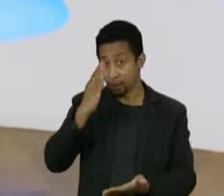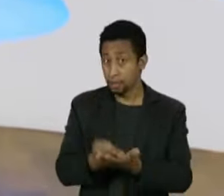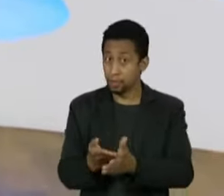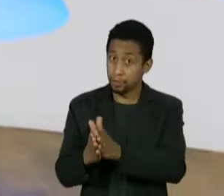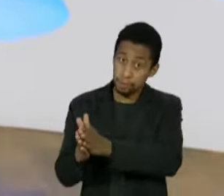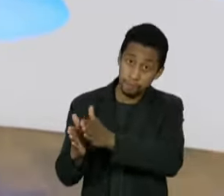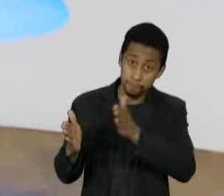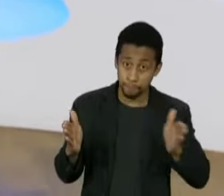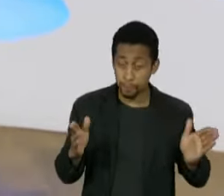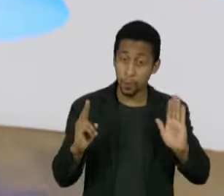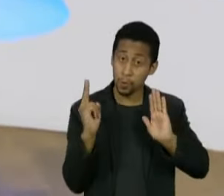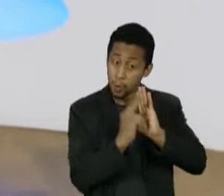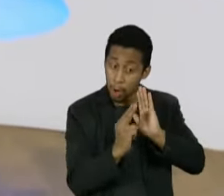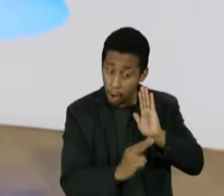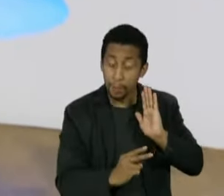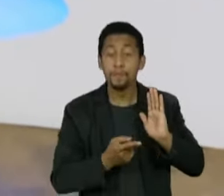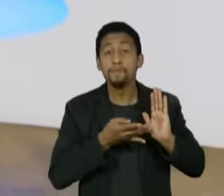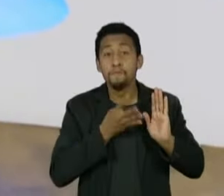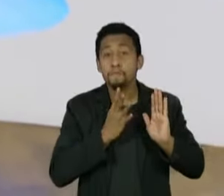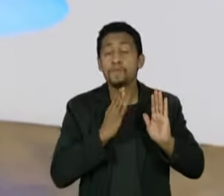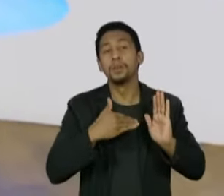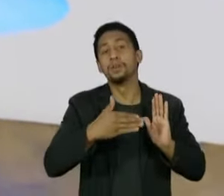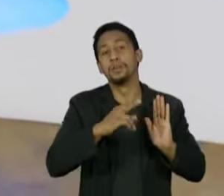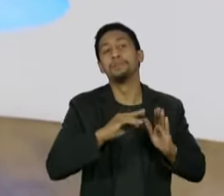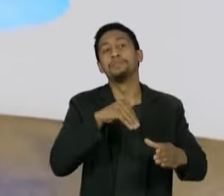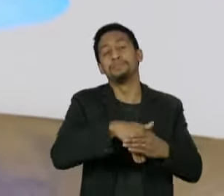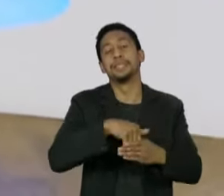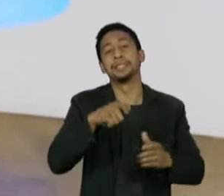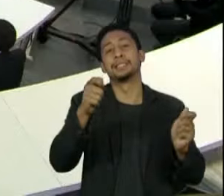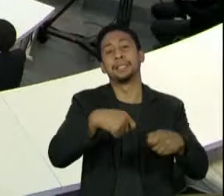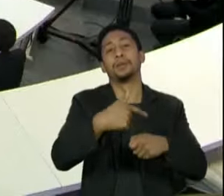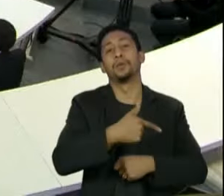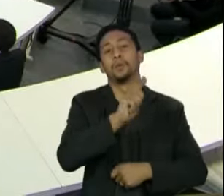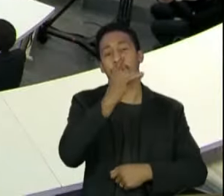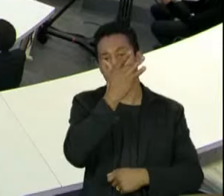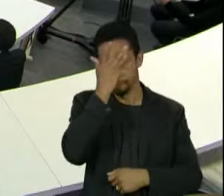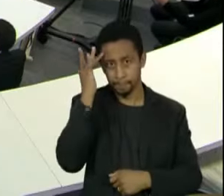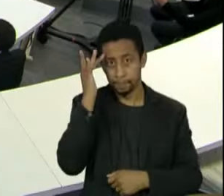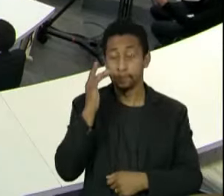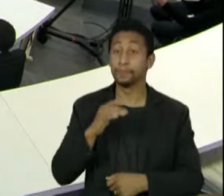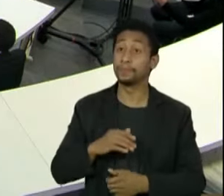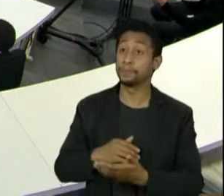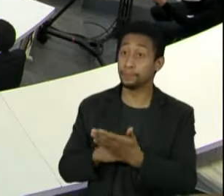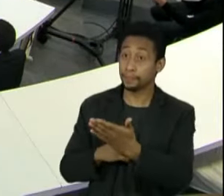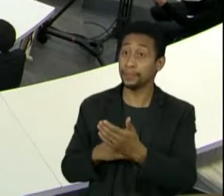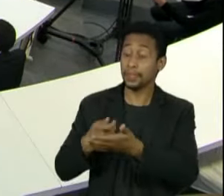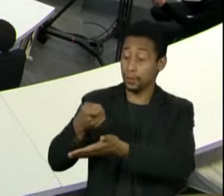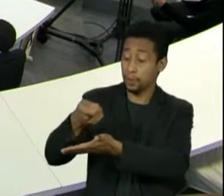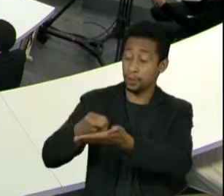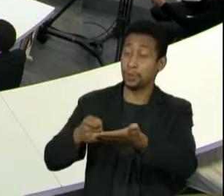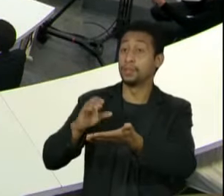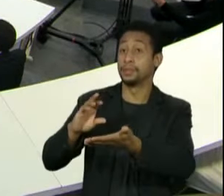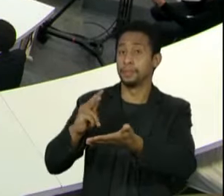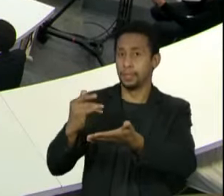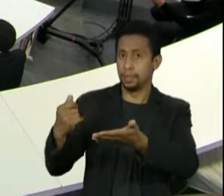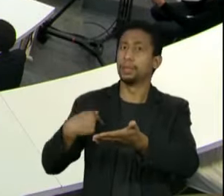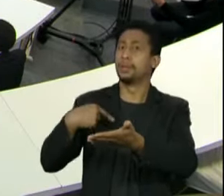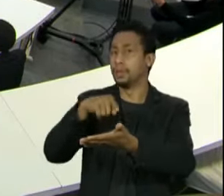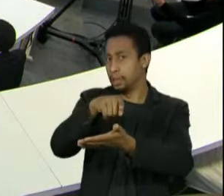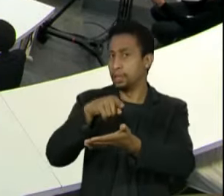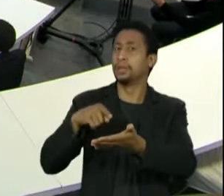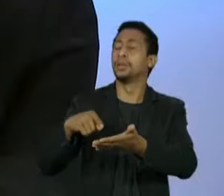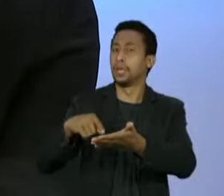conhecimento dos nomes, a vai ter essa alternativa chegando. Wesley? Senador, o relatório da CPI indicia o presidente por crime de